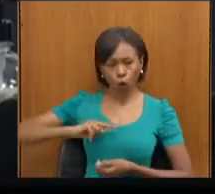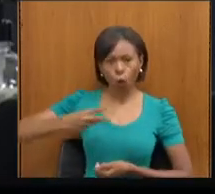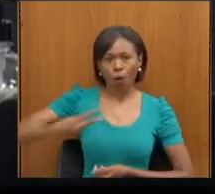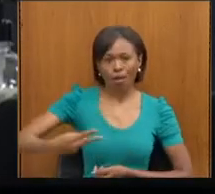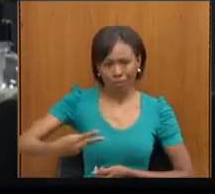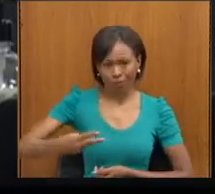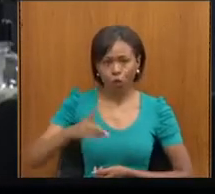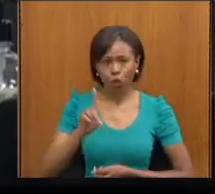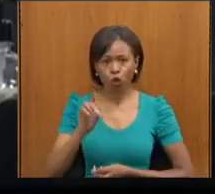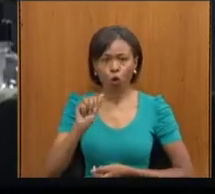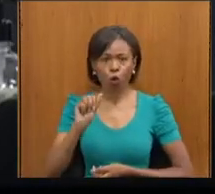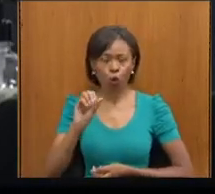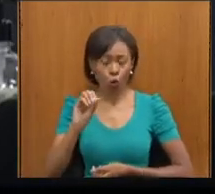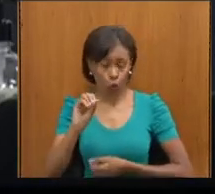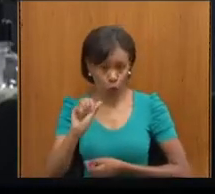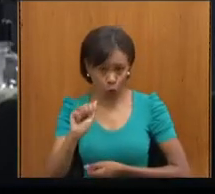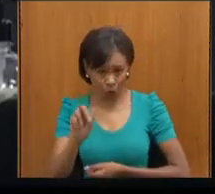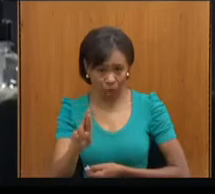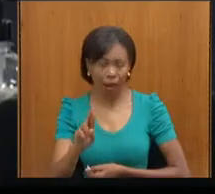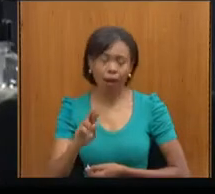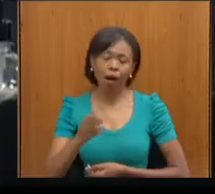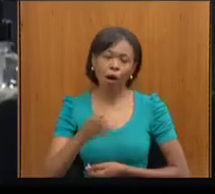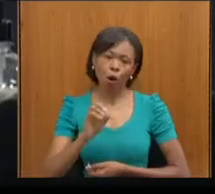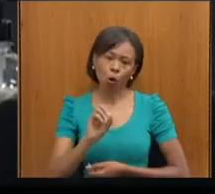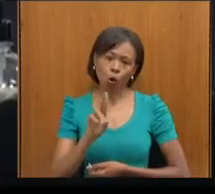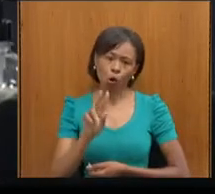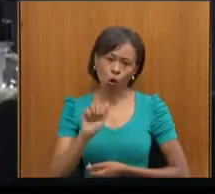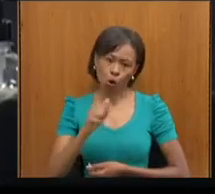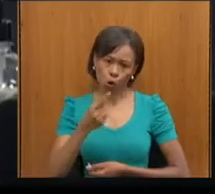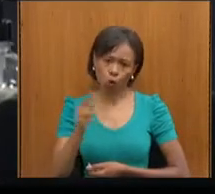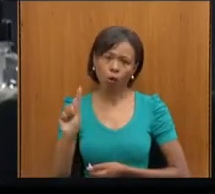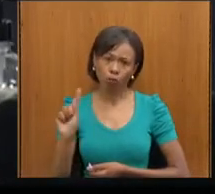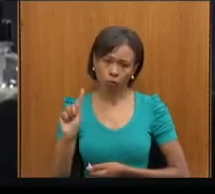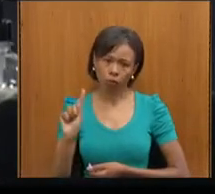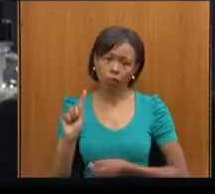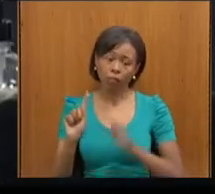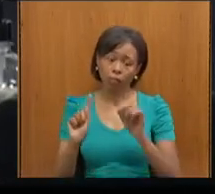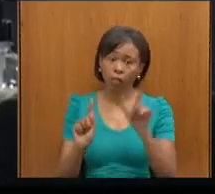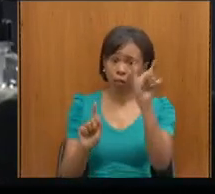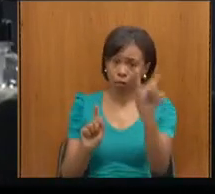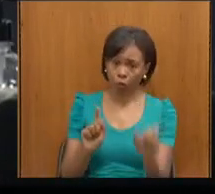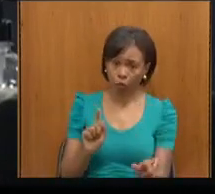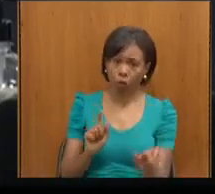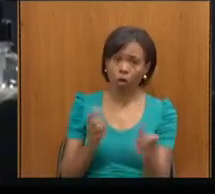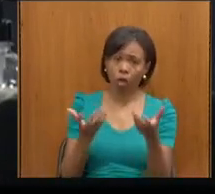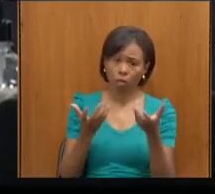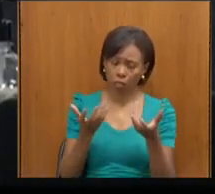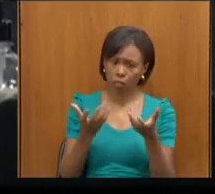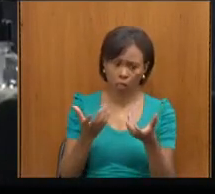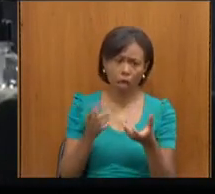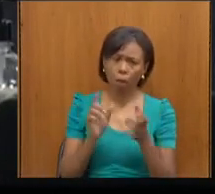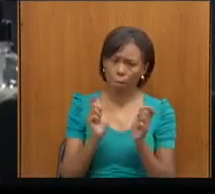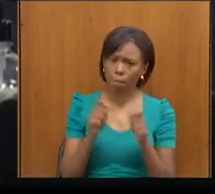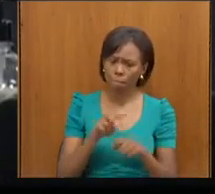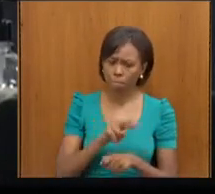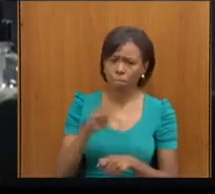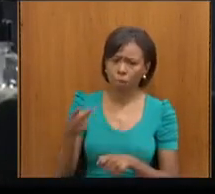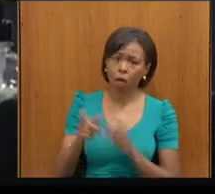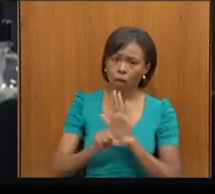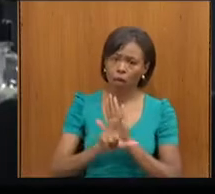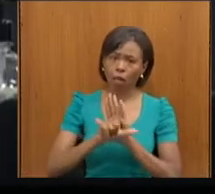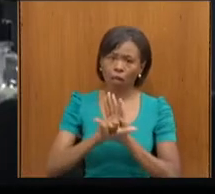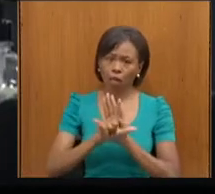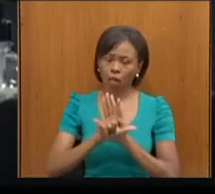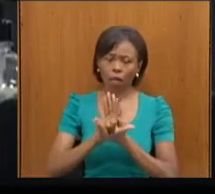esse interesse que aí a lei já garante essa possibilidade né de qualquer um cidadão dentro da